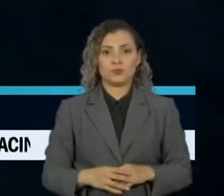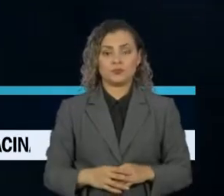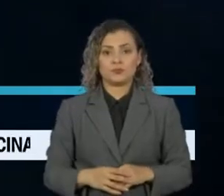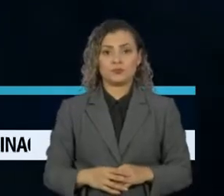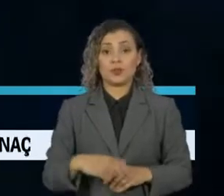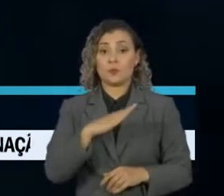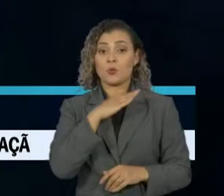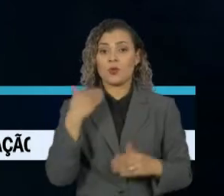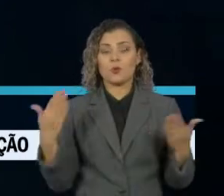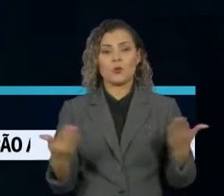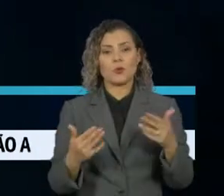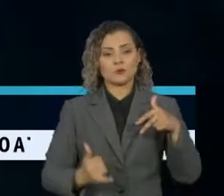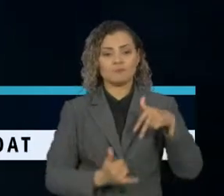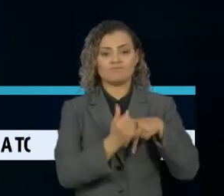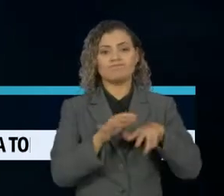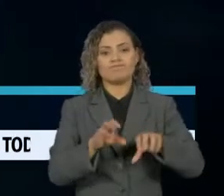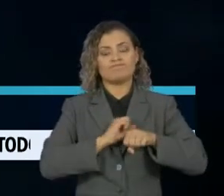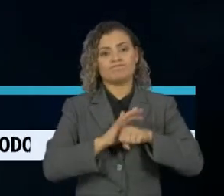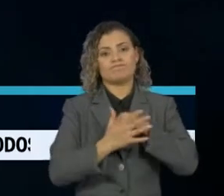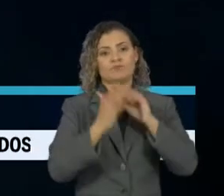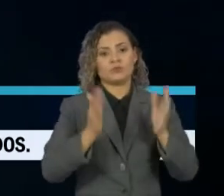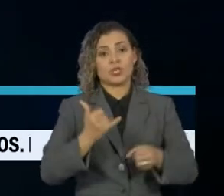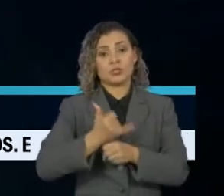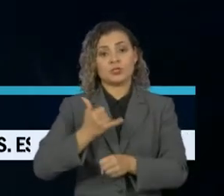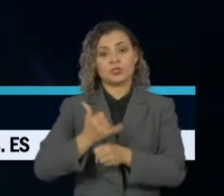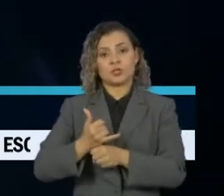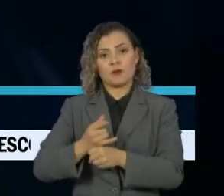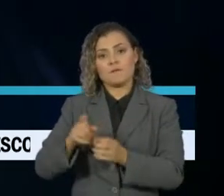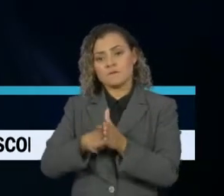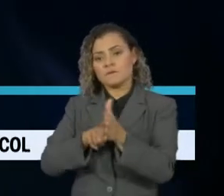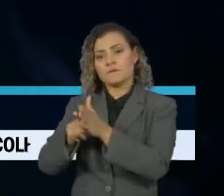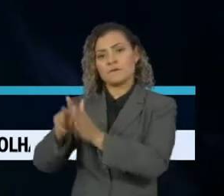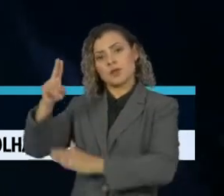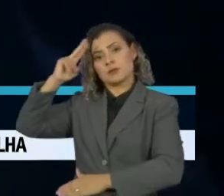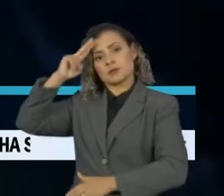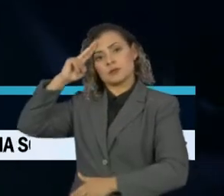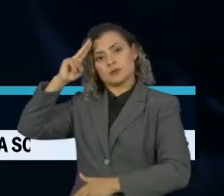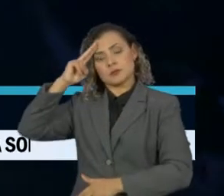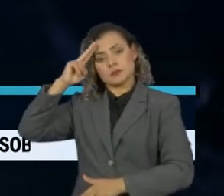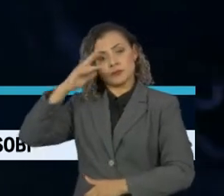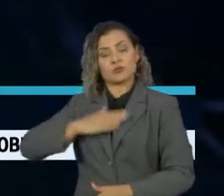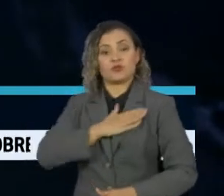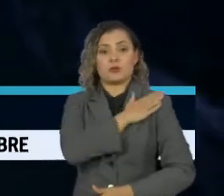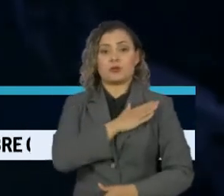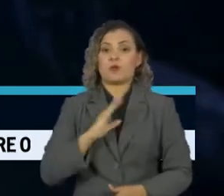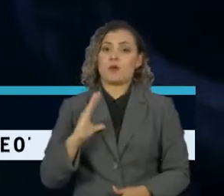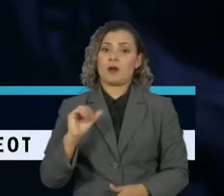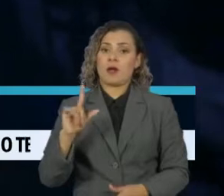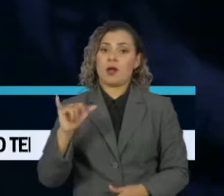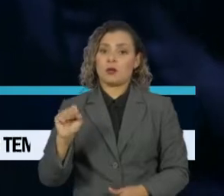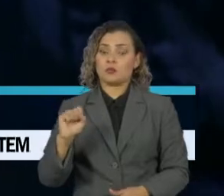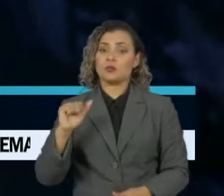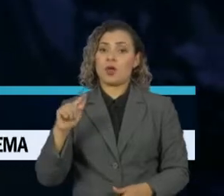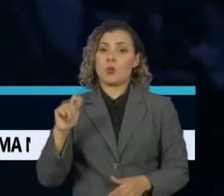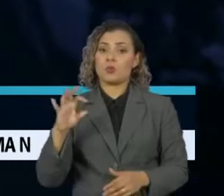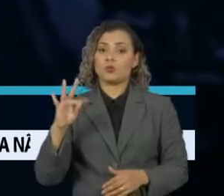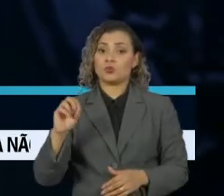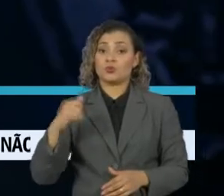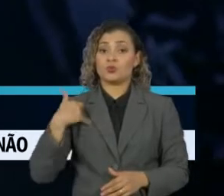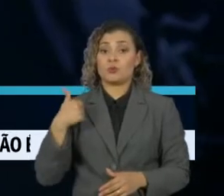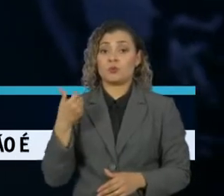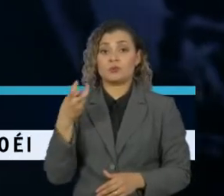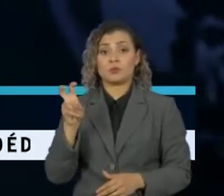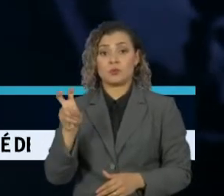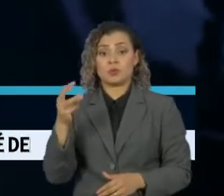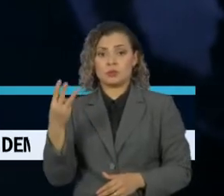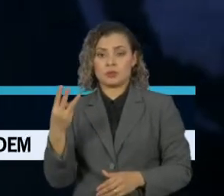Morreu hoje vítima da Covid-19 o chefe de inteligência do Exército, o general Carlos Augusto Cidrião Ferreira, de 53 anos.